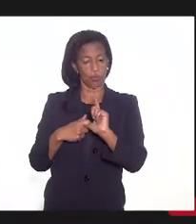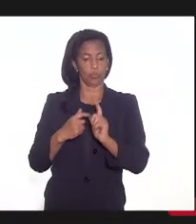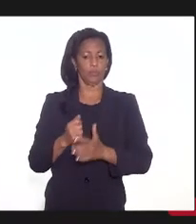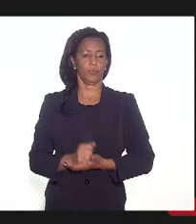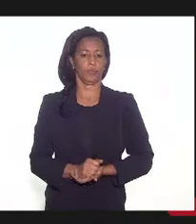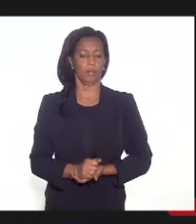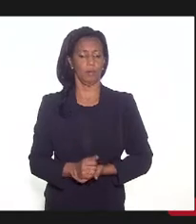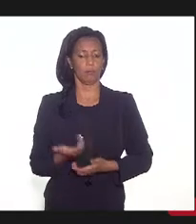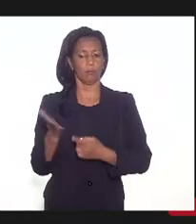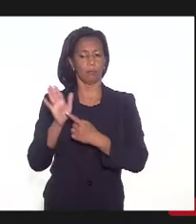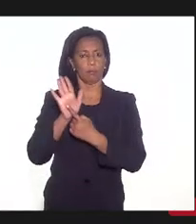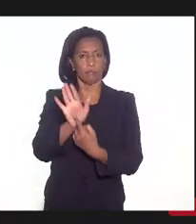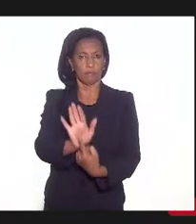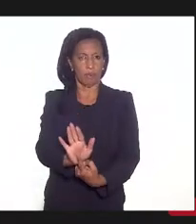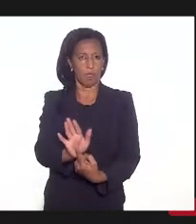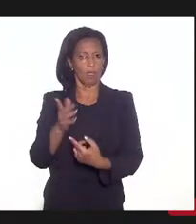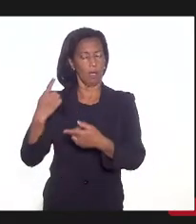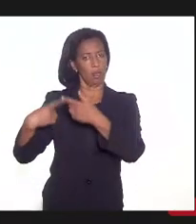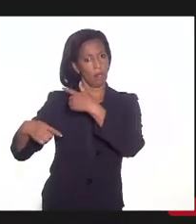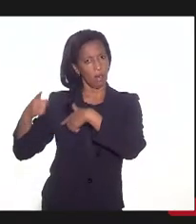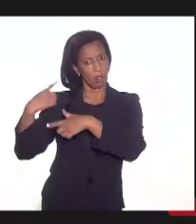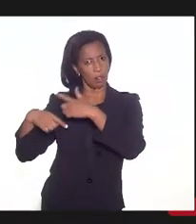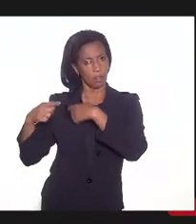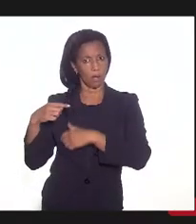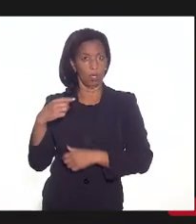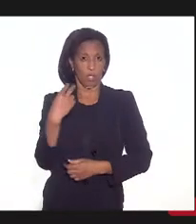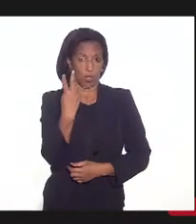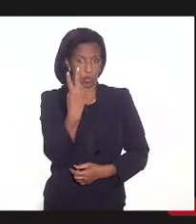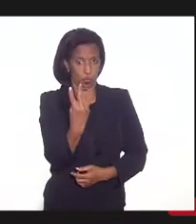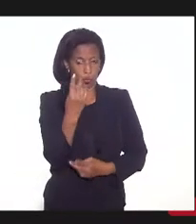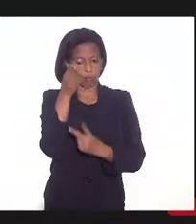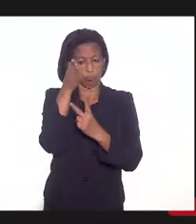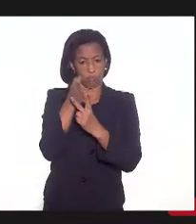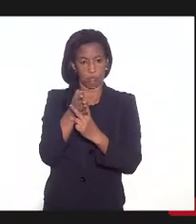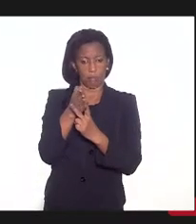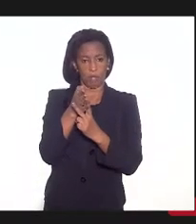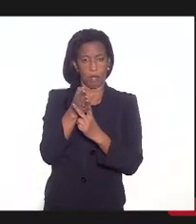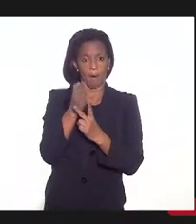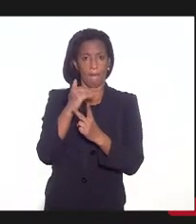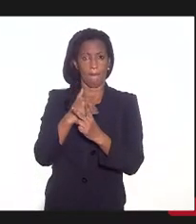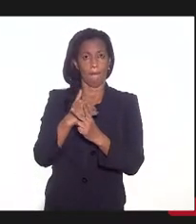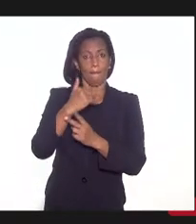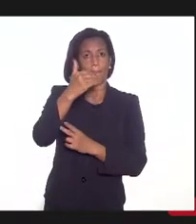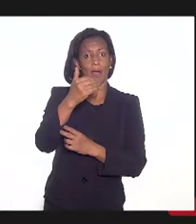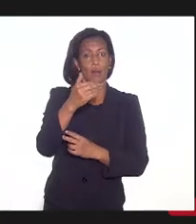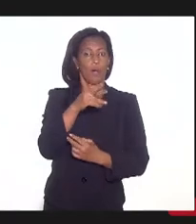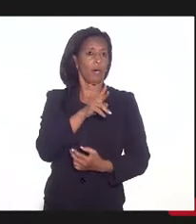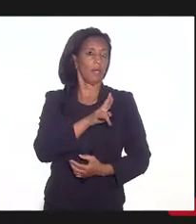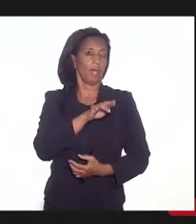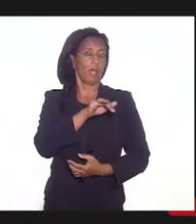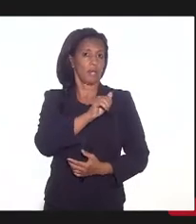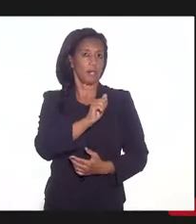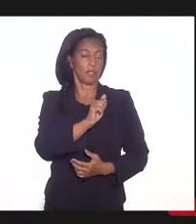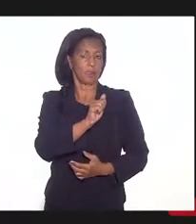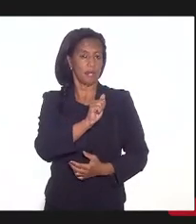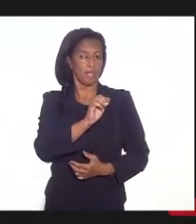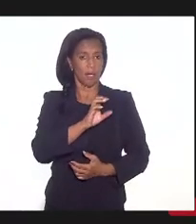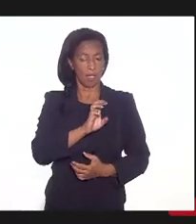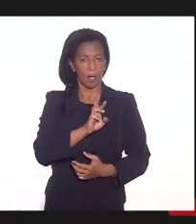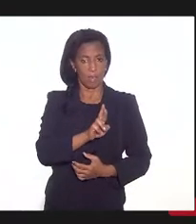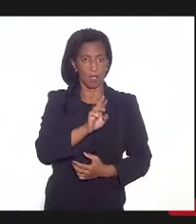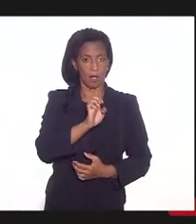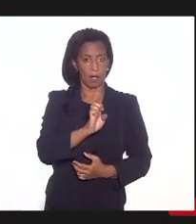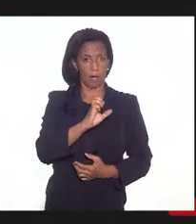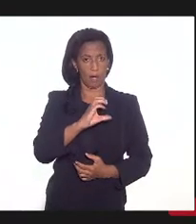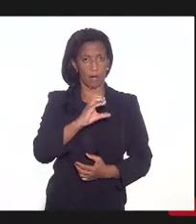ela representava, na anterior, bastava que fosse duas vezes, maior que a receita corrente líquida, que é o que tem previsão